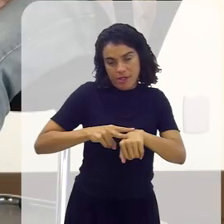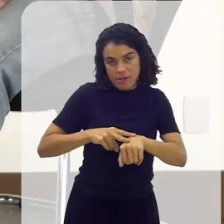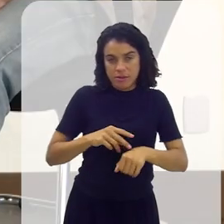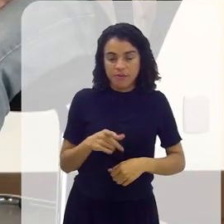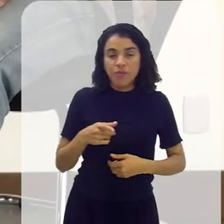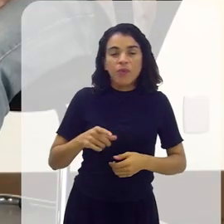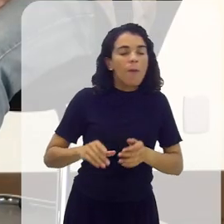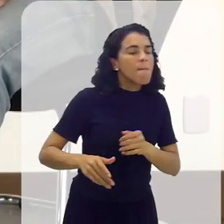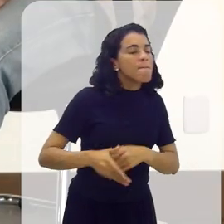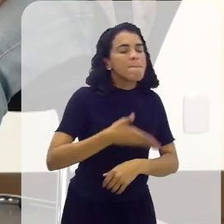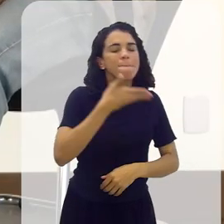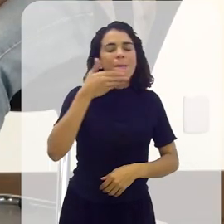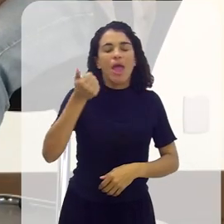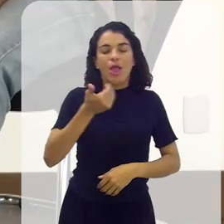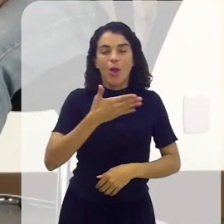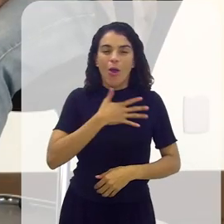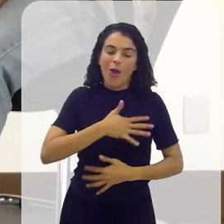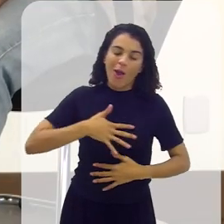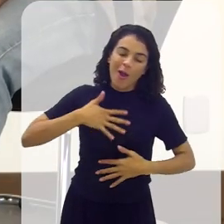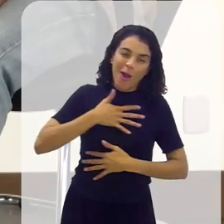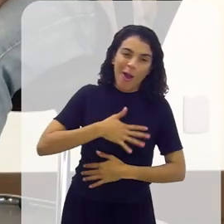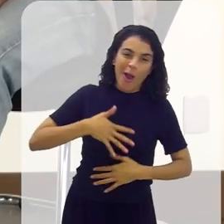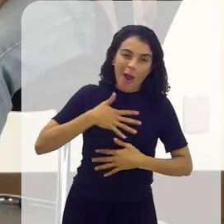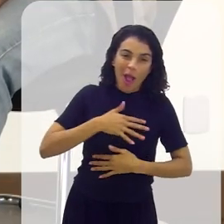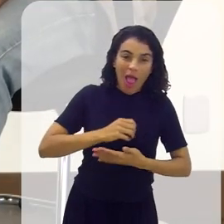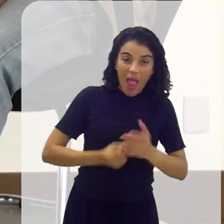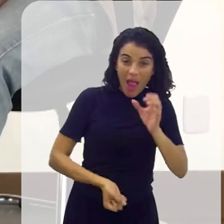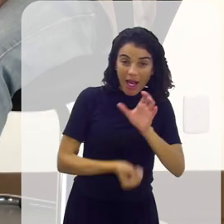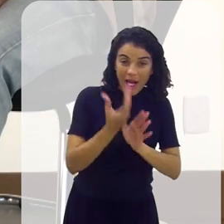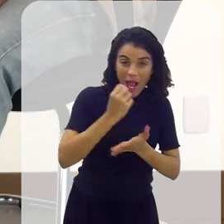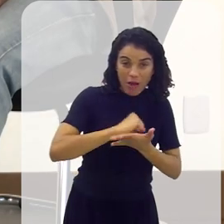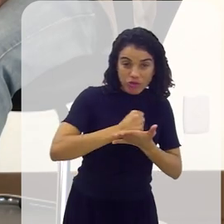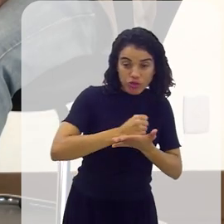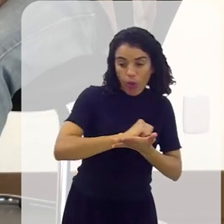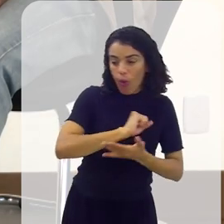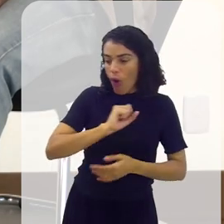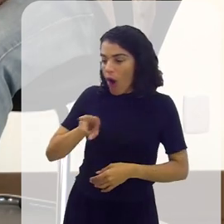Qual o maior prazer? Você desenvolveu o jogo ou você vê alguém jogando?